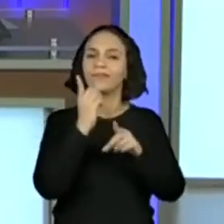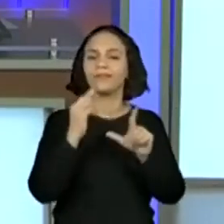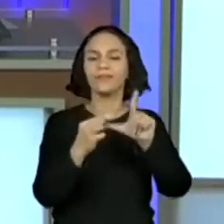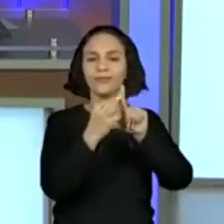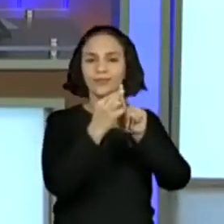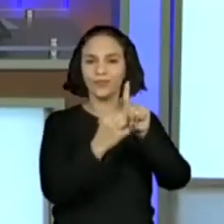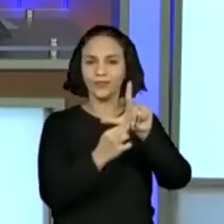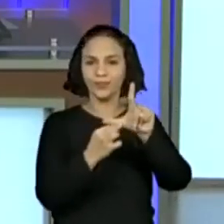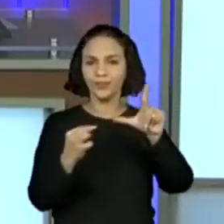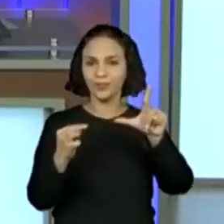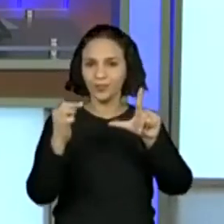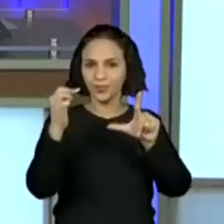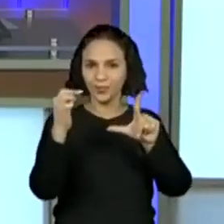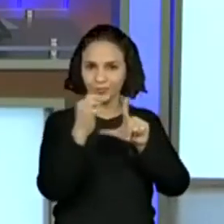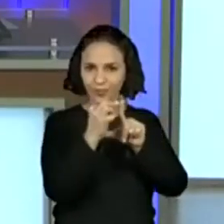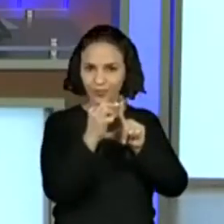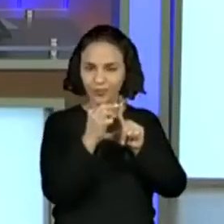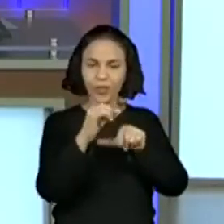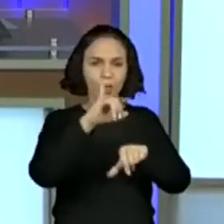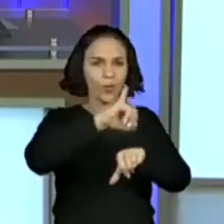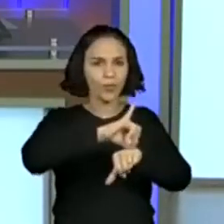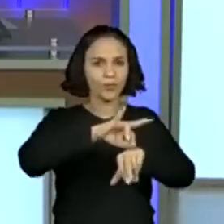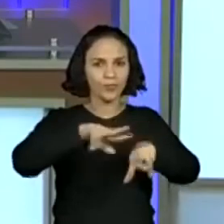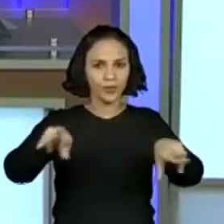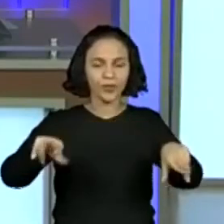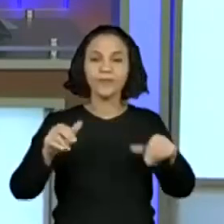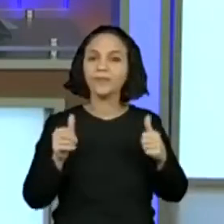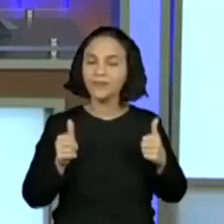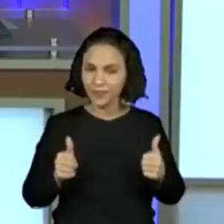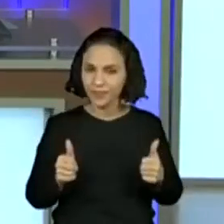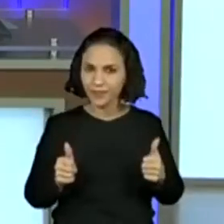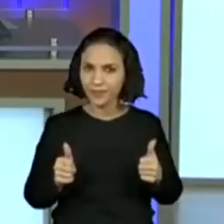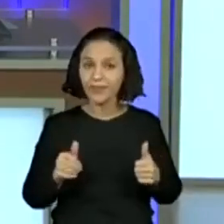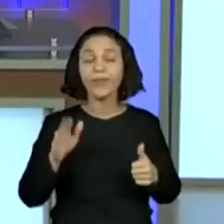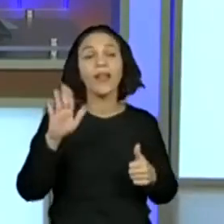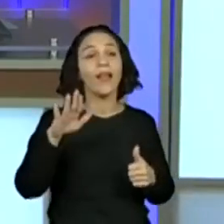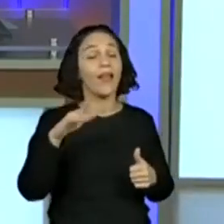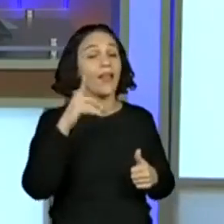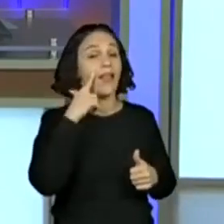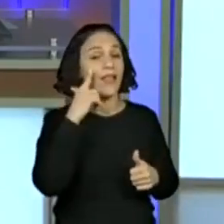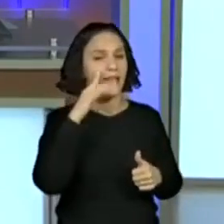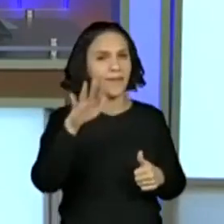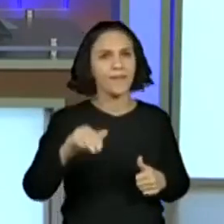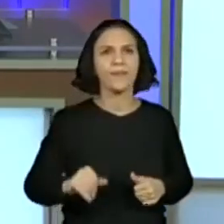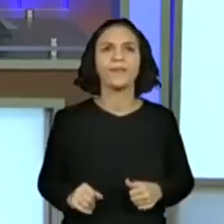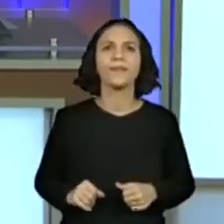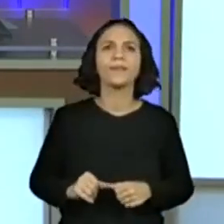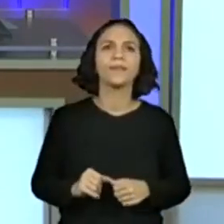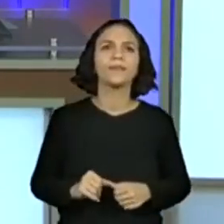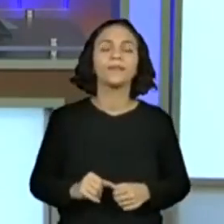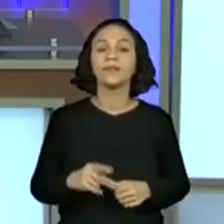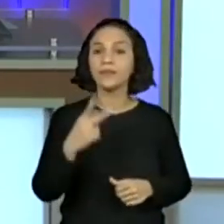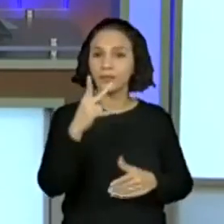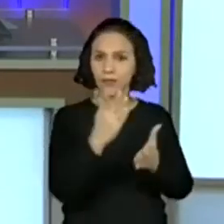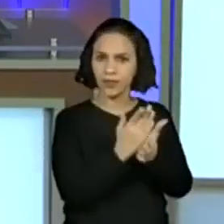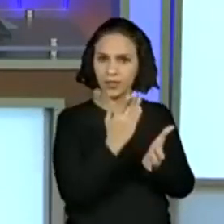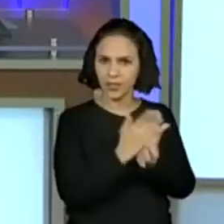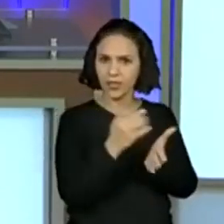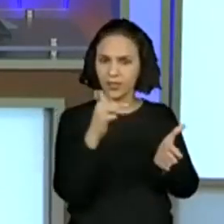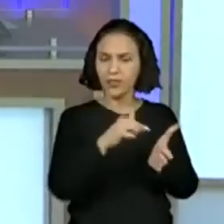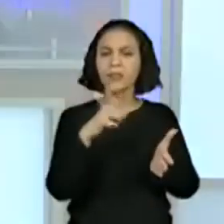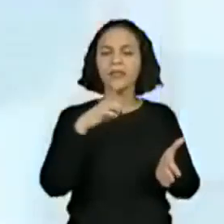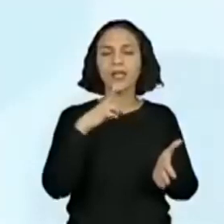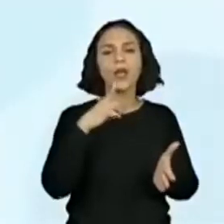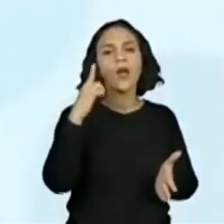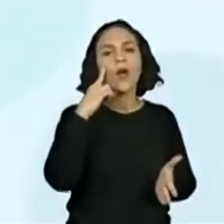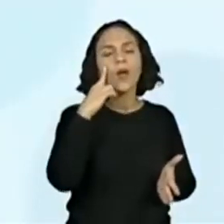daquele objeto, certo? Vamos lá, deixa eu só... Ah, aqui, ó. No livro de vocês, aparece